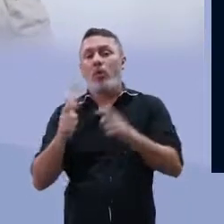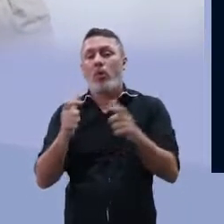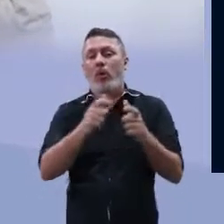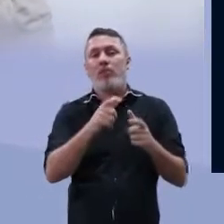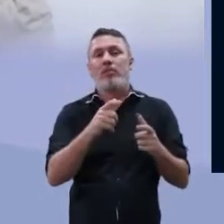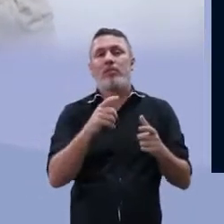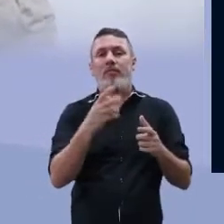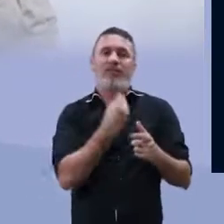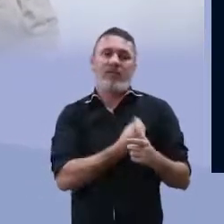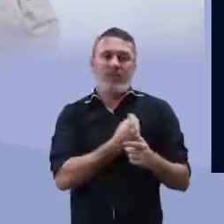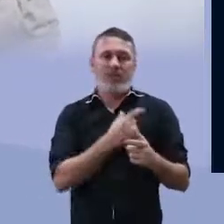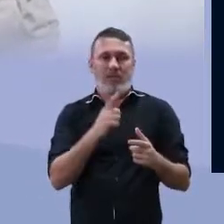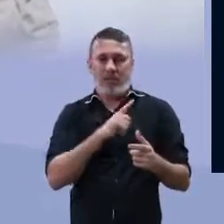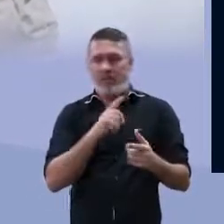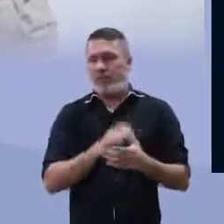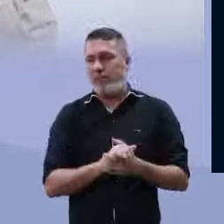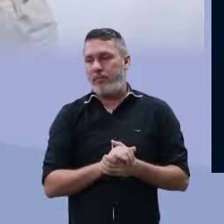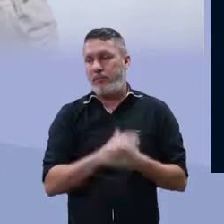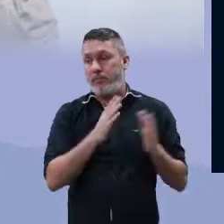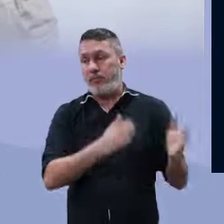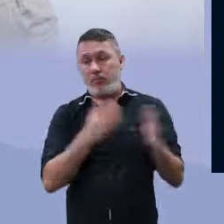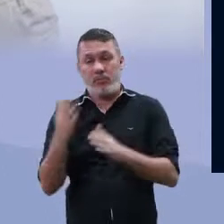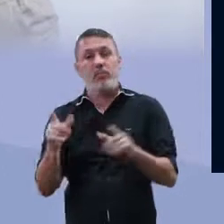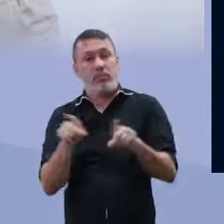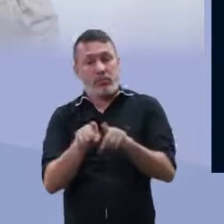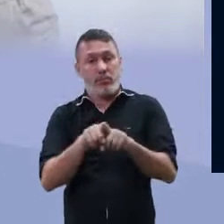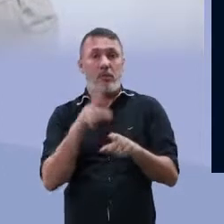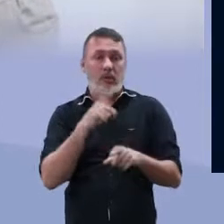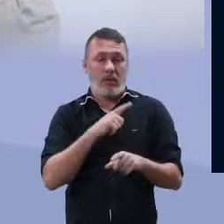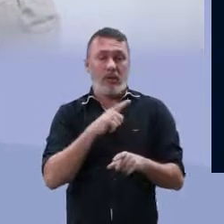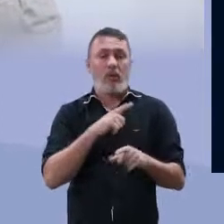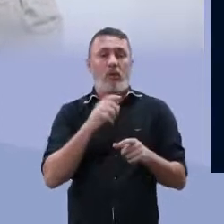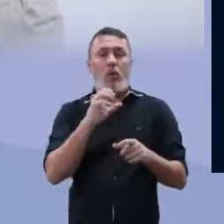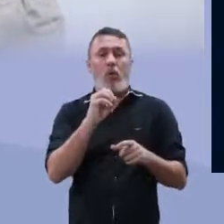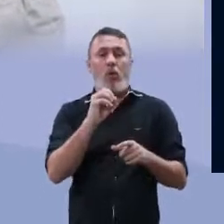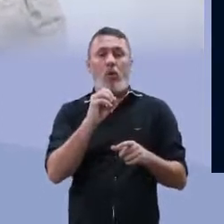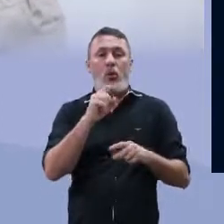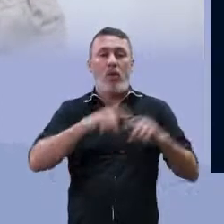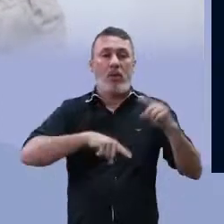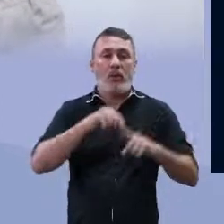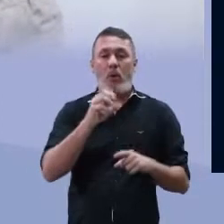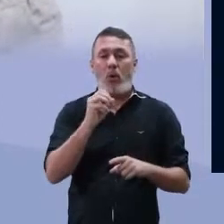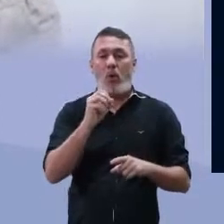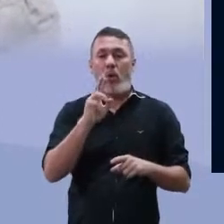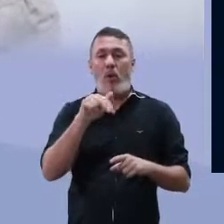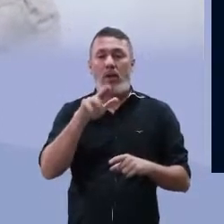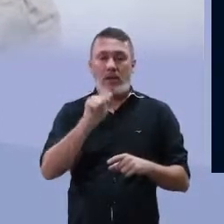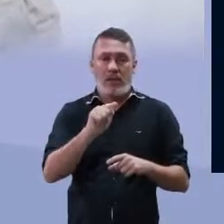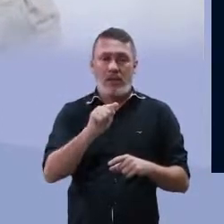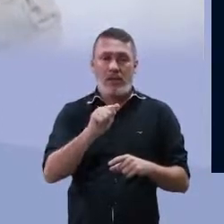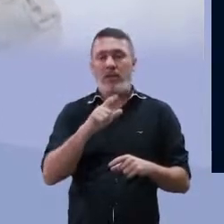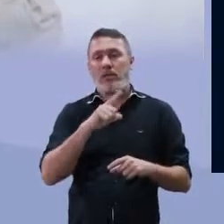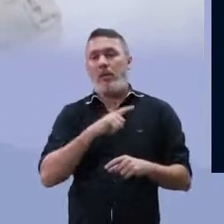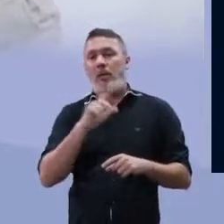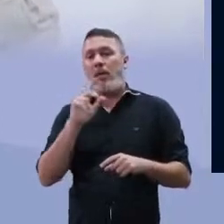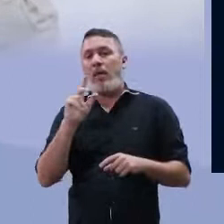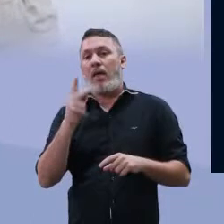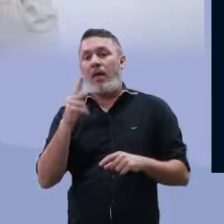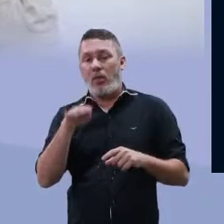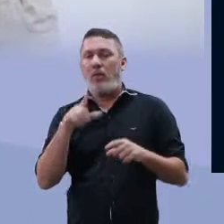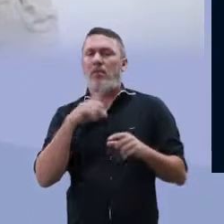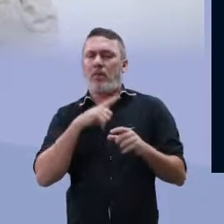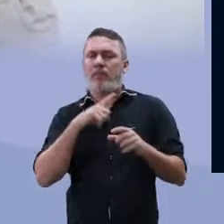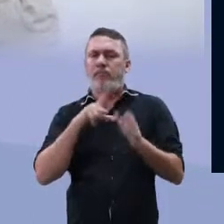então, se relacionar nesse ambiente no qual eles estão vivendo. Eles podem se alimentar em matéria orgânica, então também podem ser